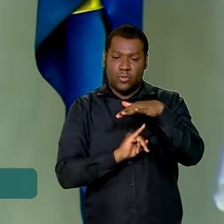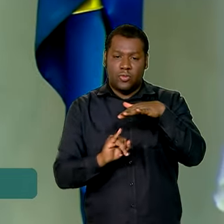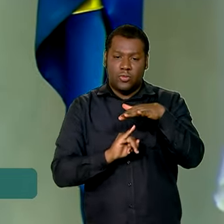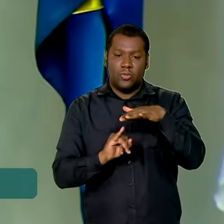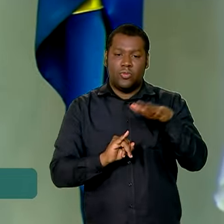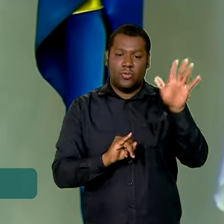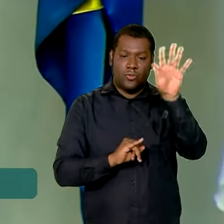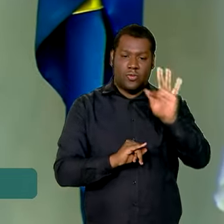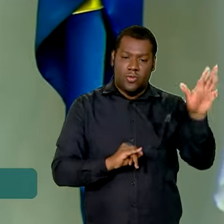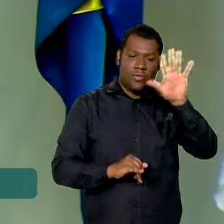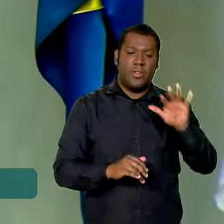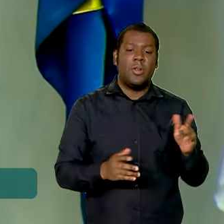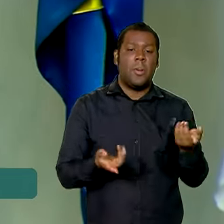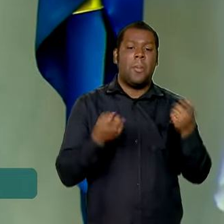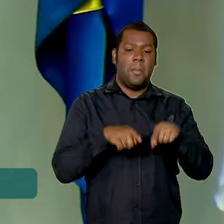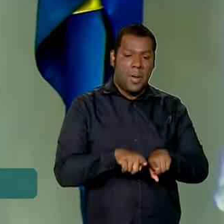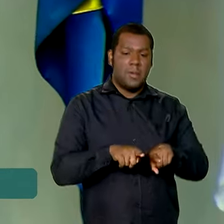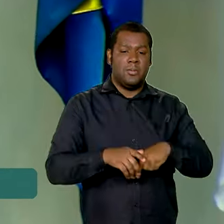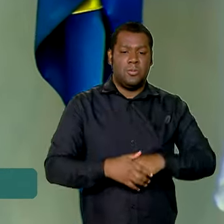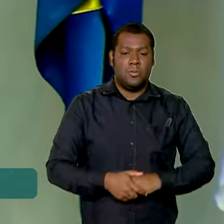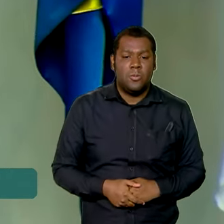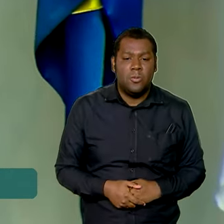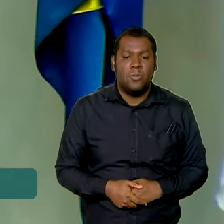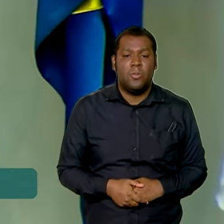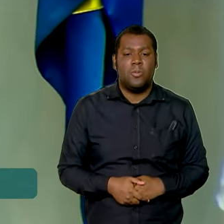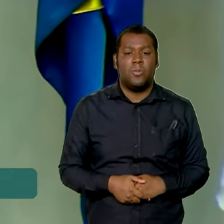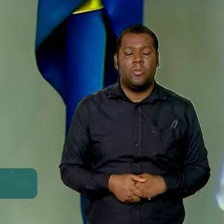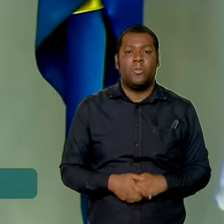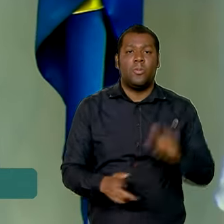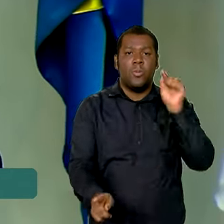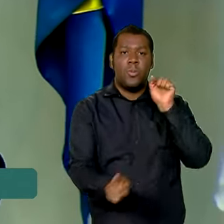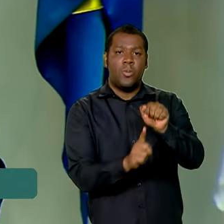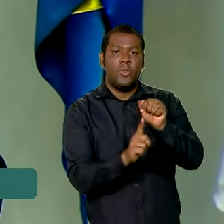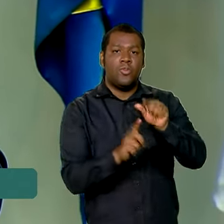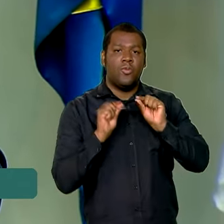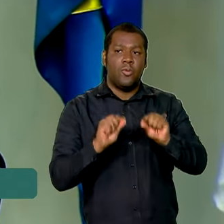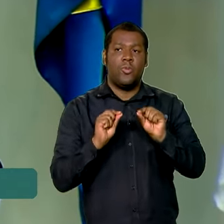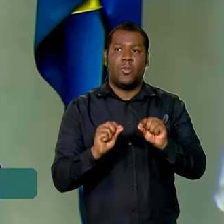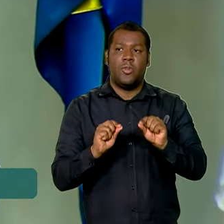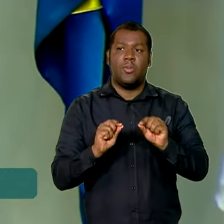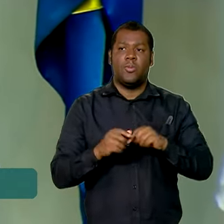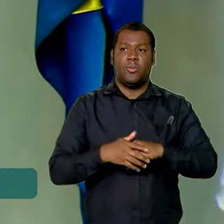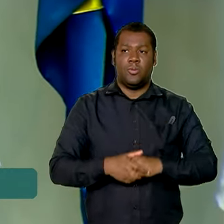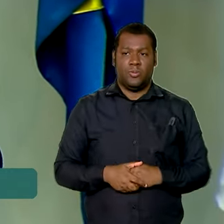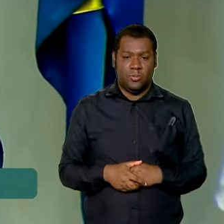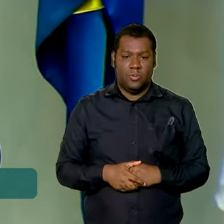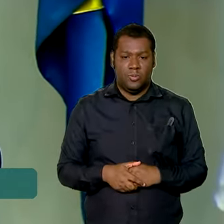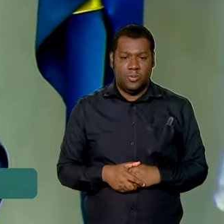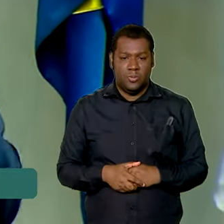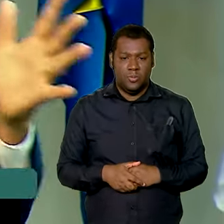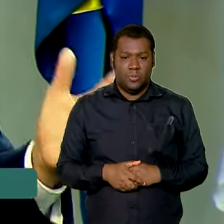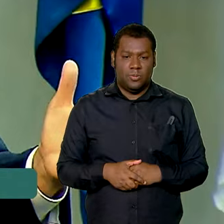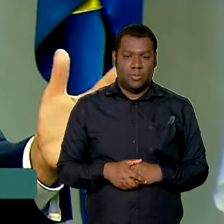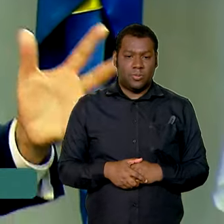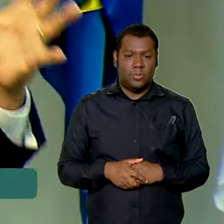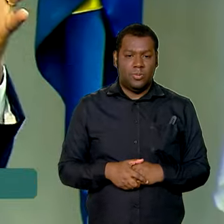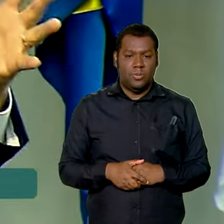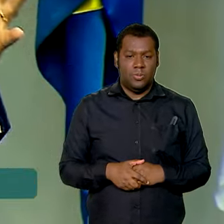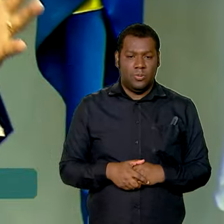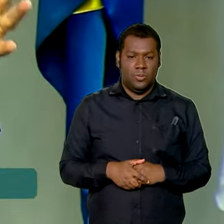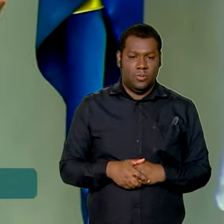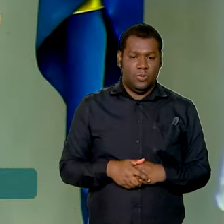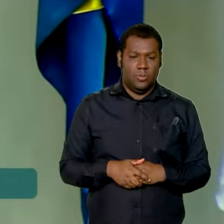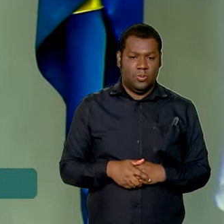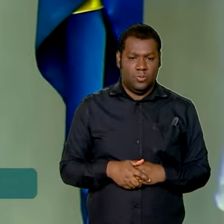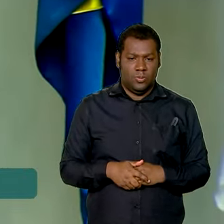grande parceiro. O objetivo é que a gente tenha, de um lado, vou colocar